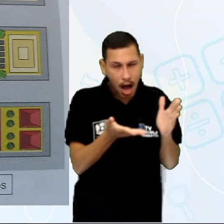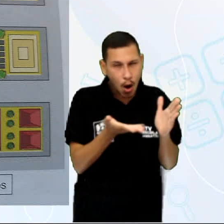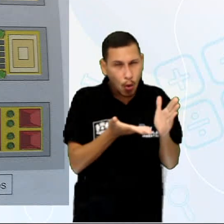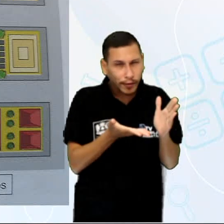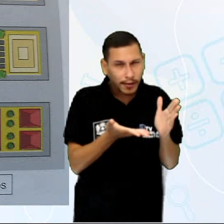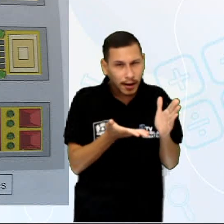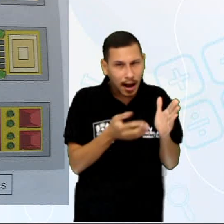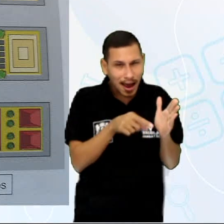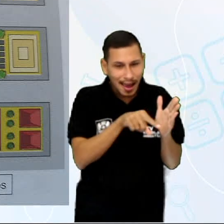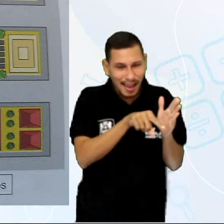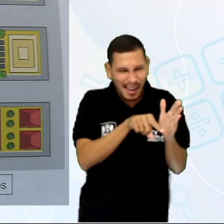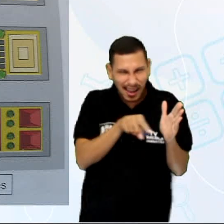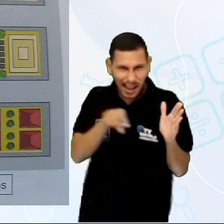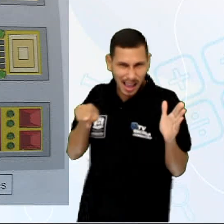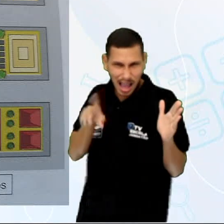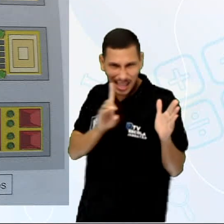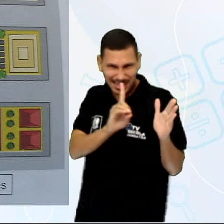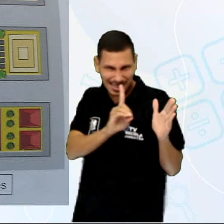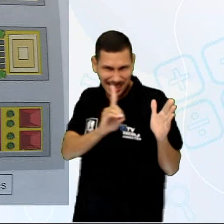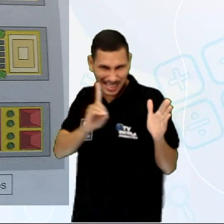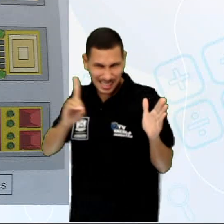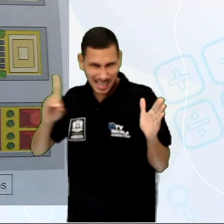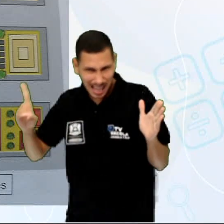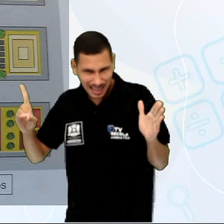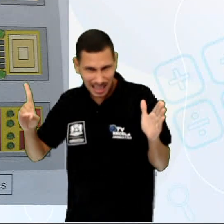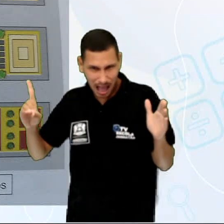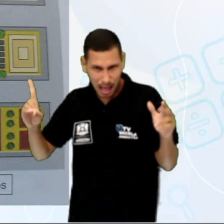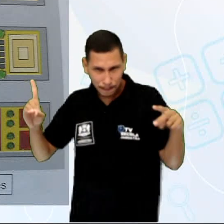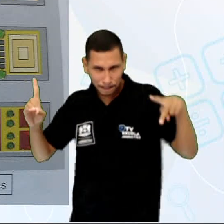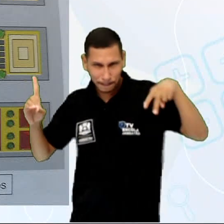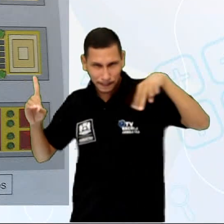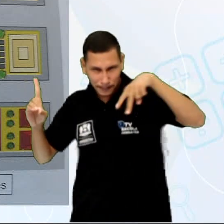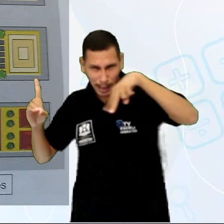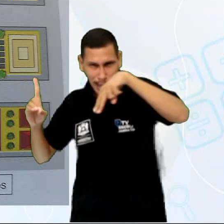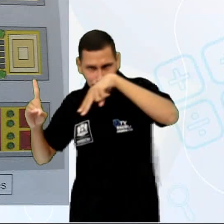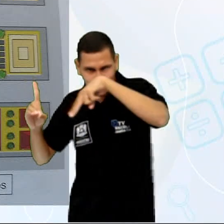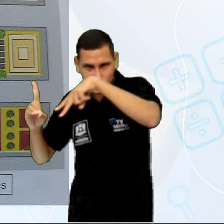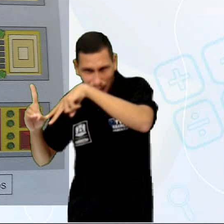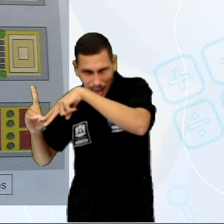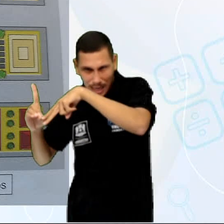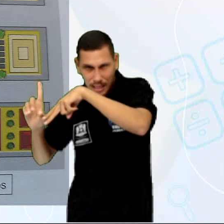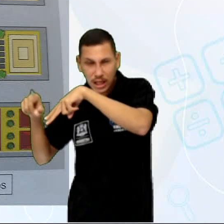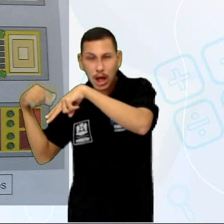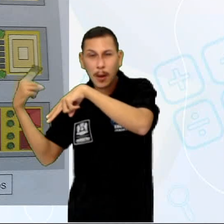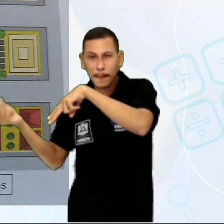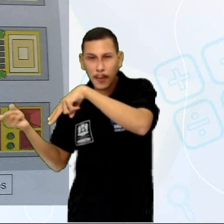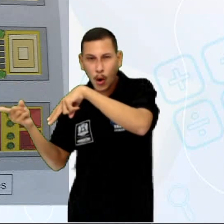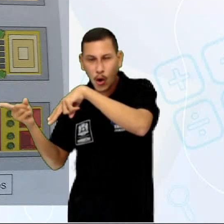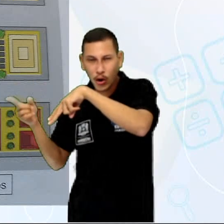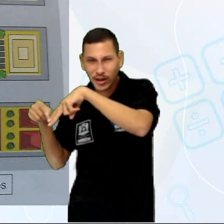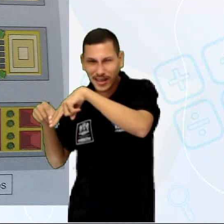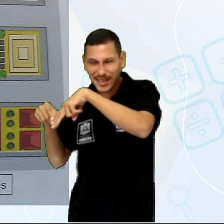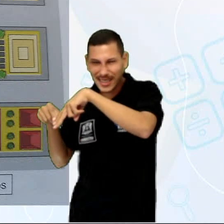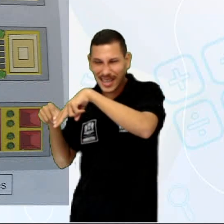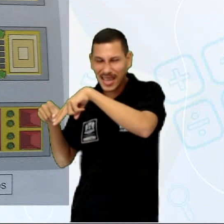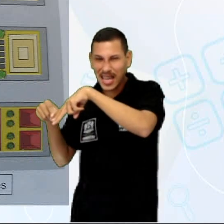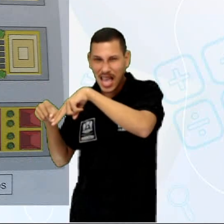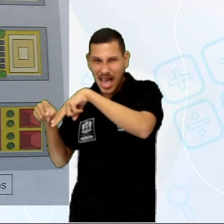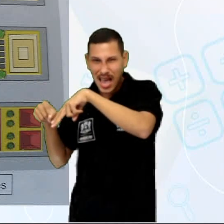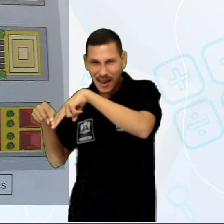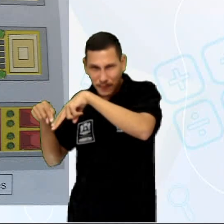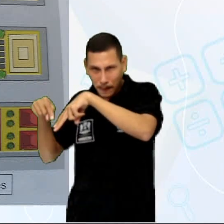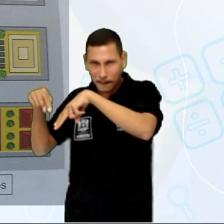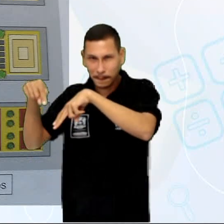direita. Foi em frente aqui, depois virou a esquerda. Ele